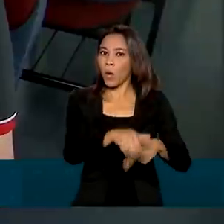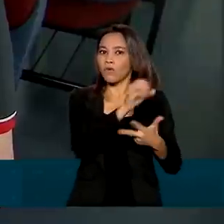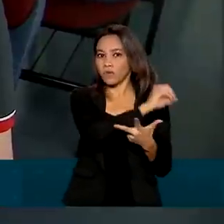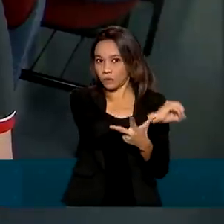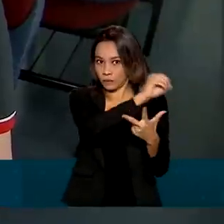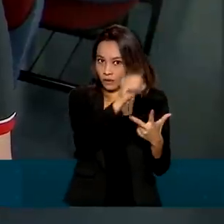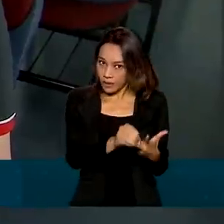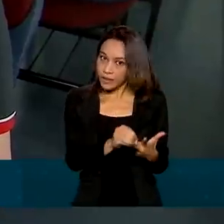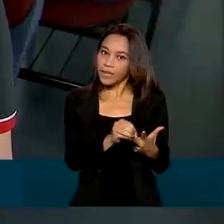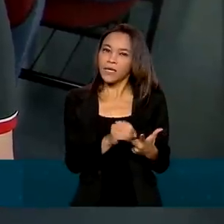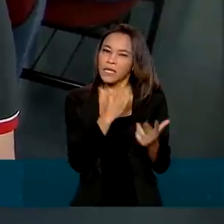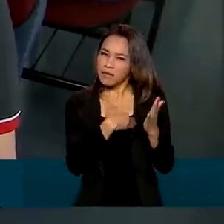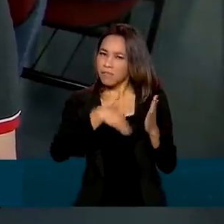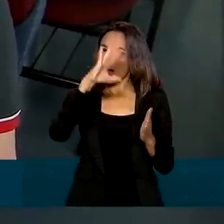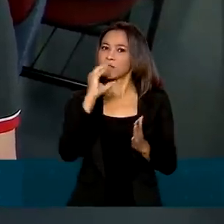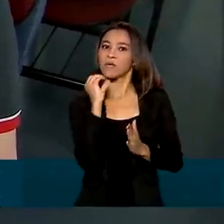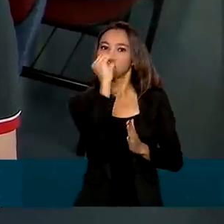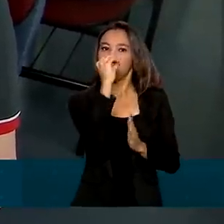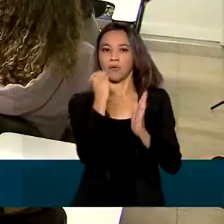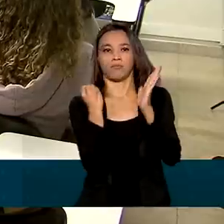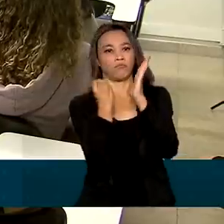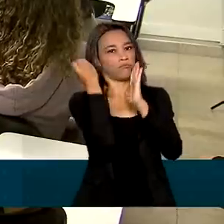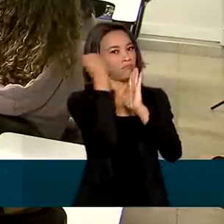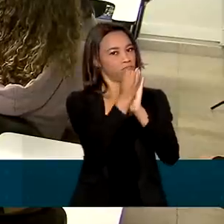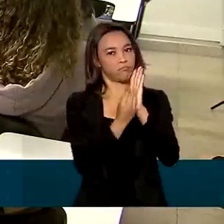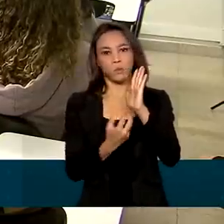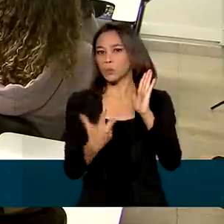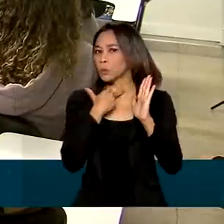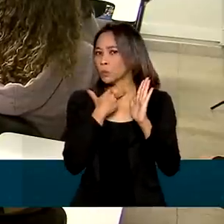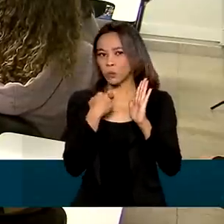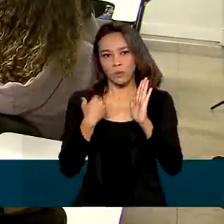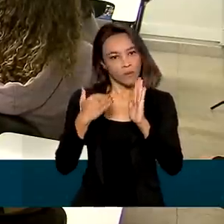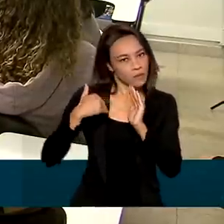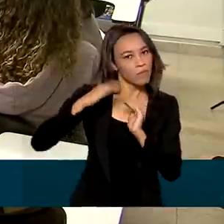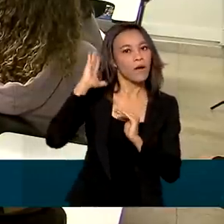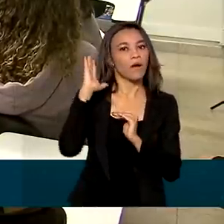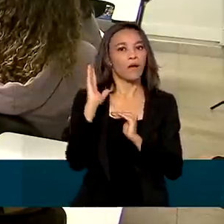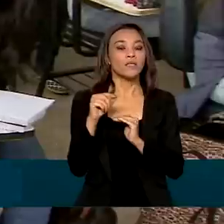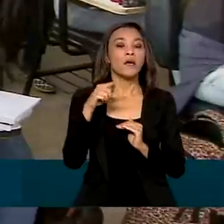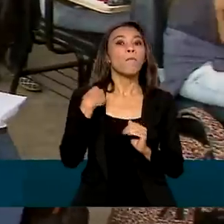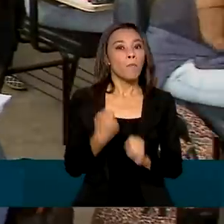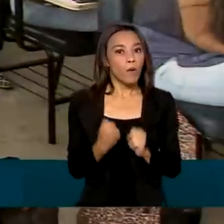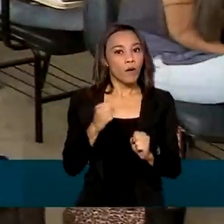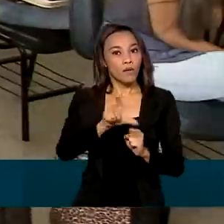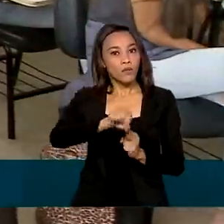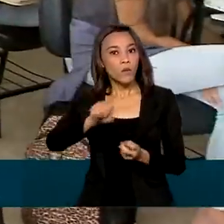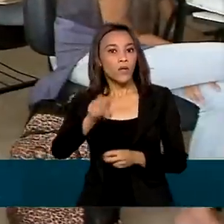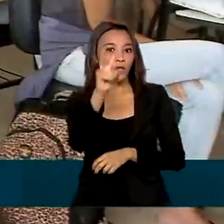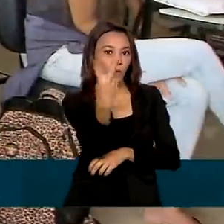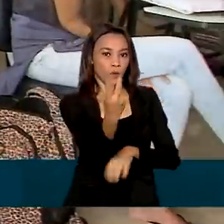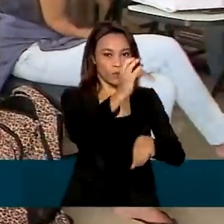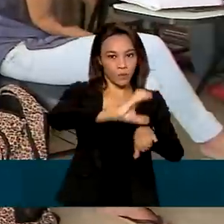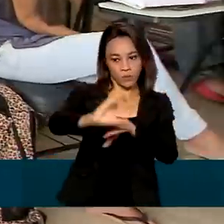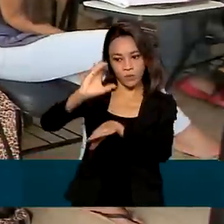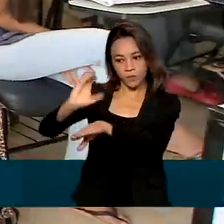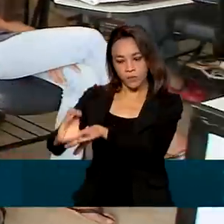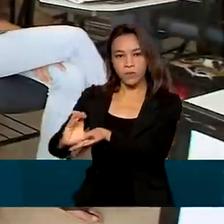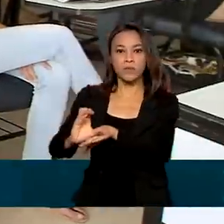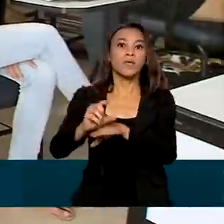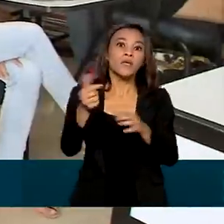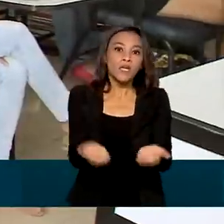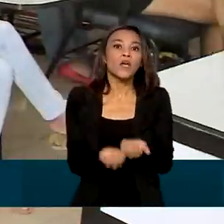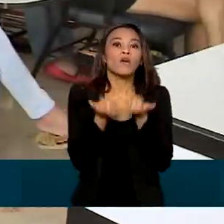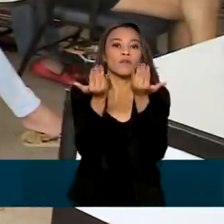ter tirado mais que zero na nota de redação. É possível escolher até duas opções de curso. E o Sisu oferece